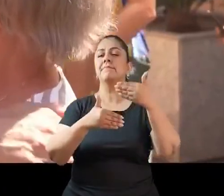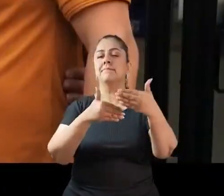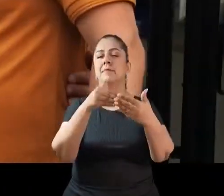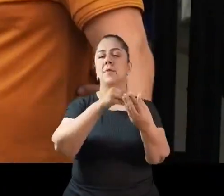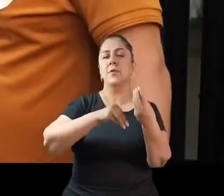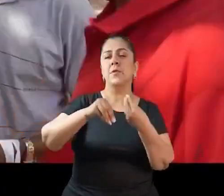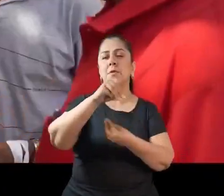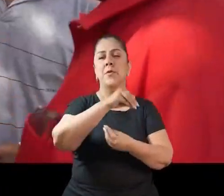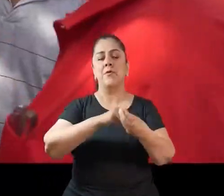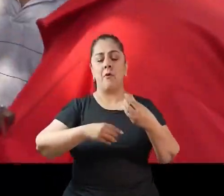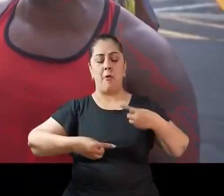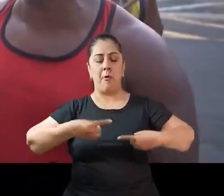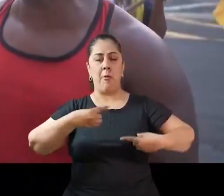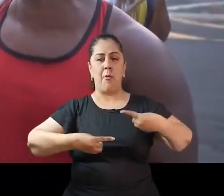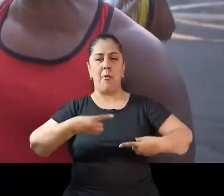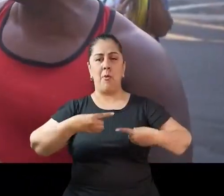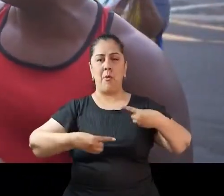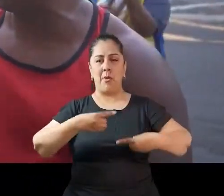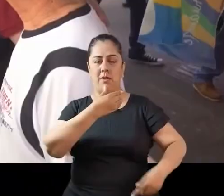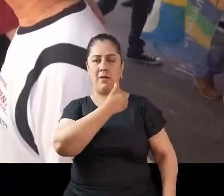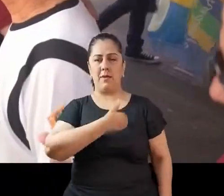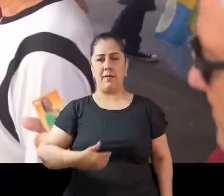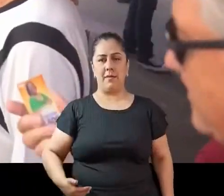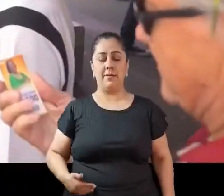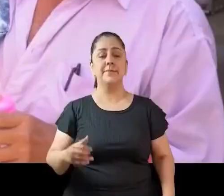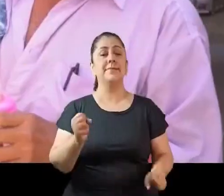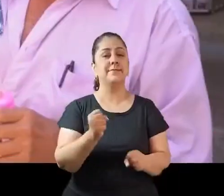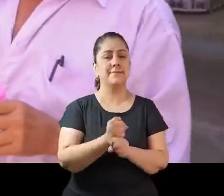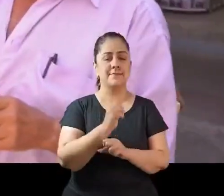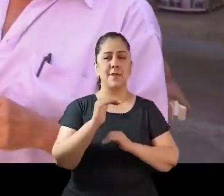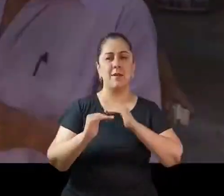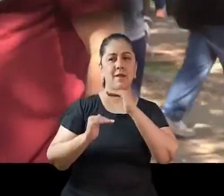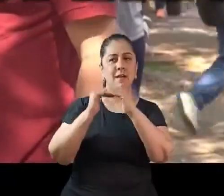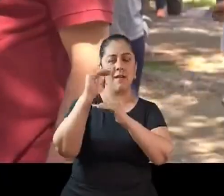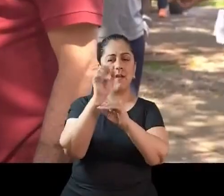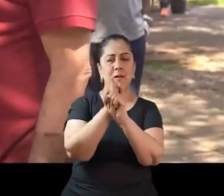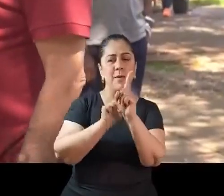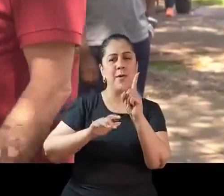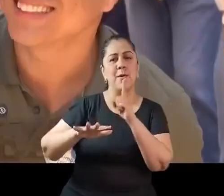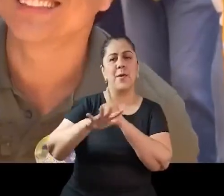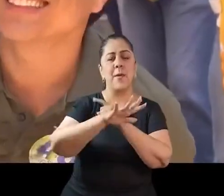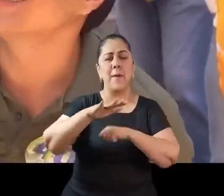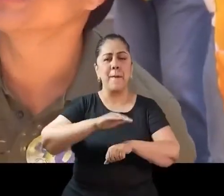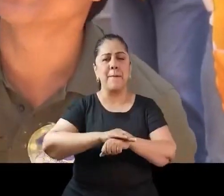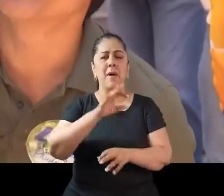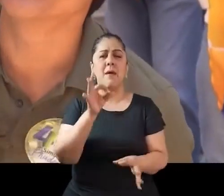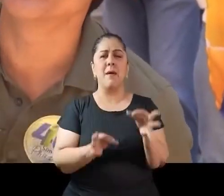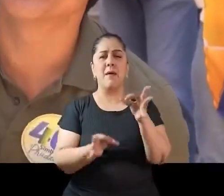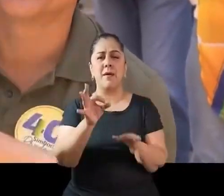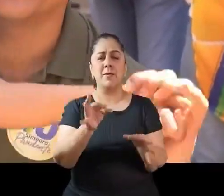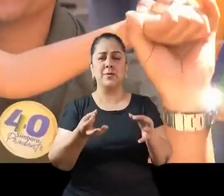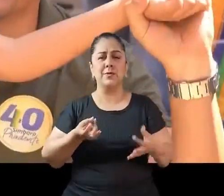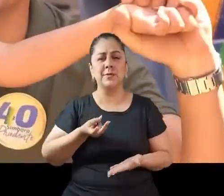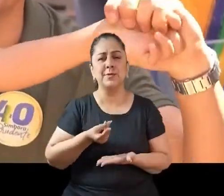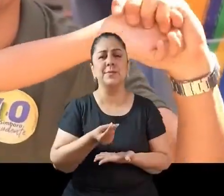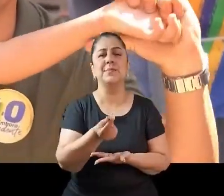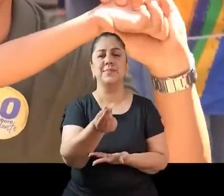trabalho em políticas públicas e na construção de uma sociedade mais justa e próspera.